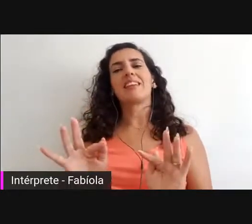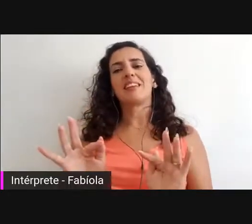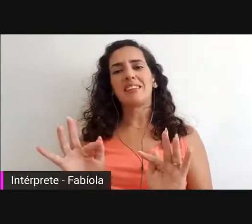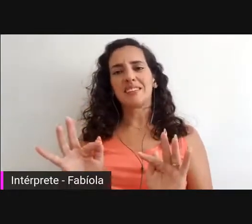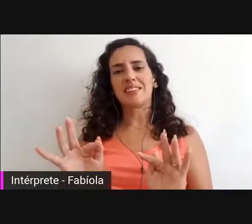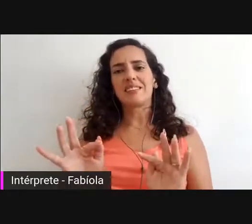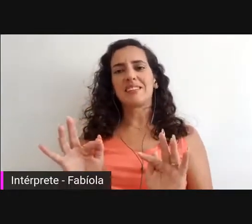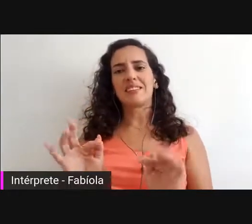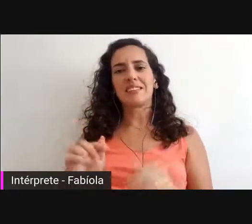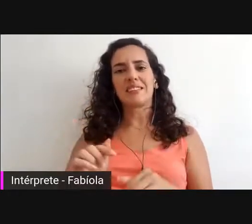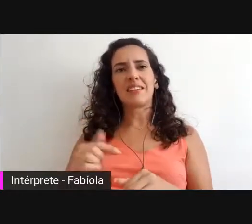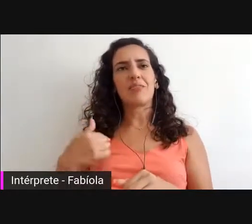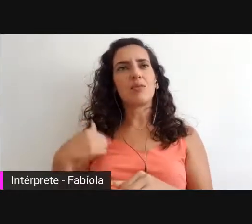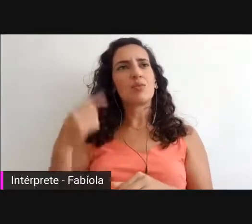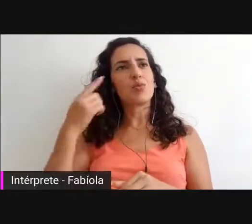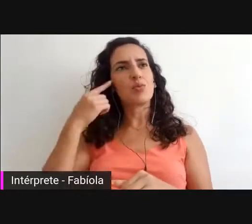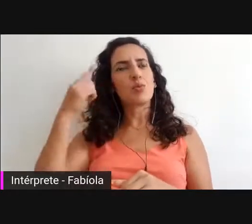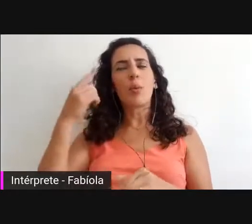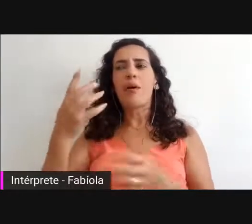convidado.